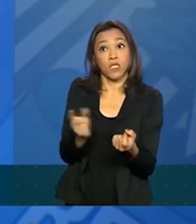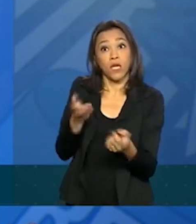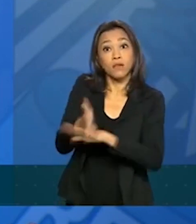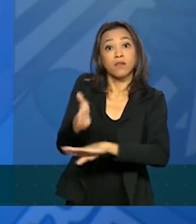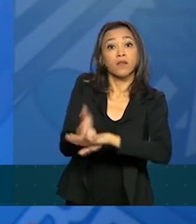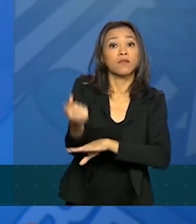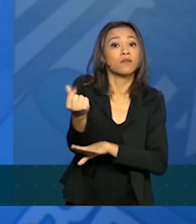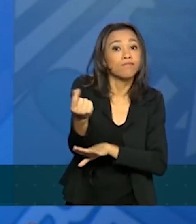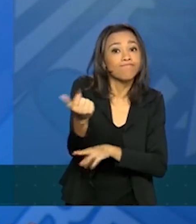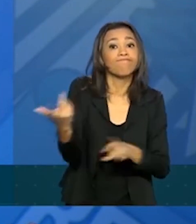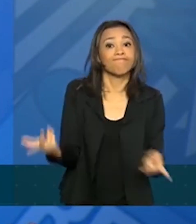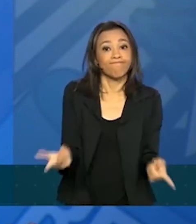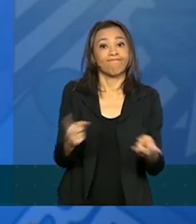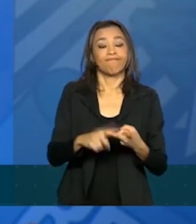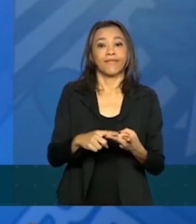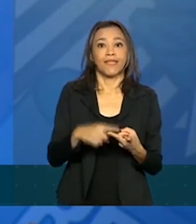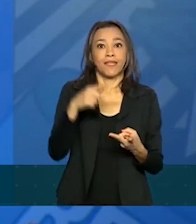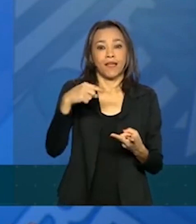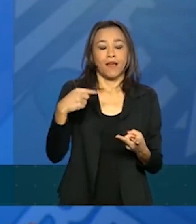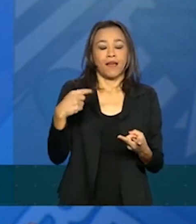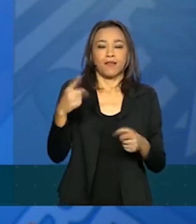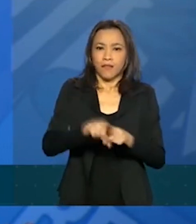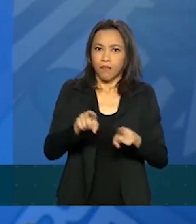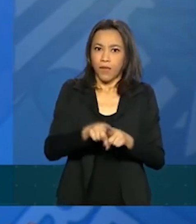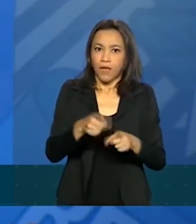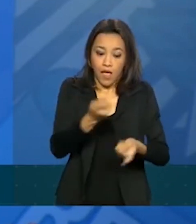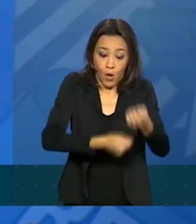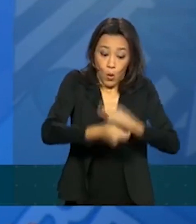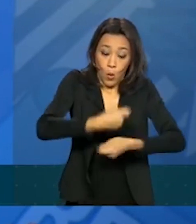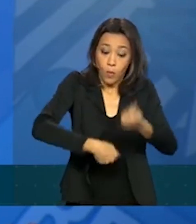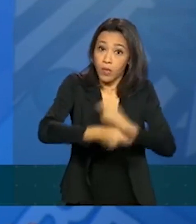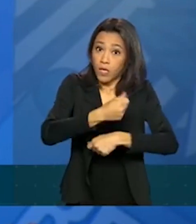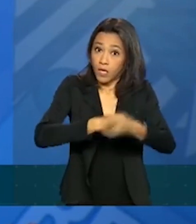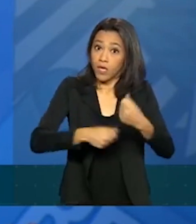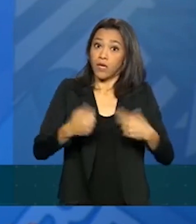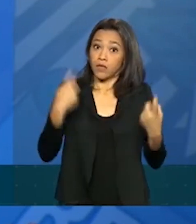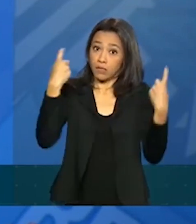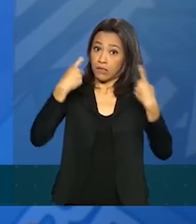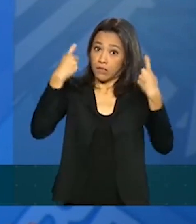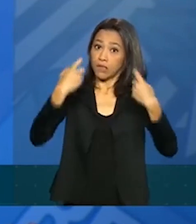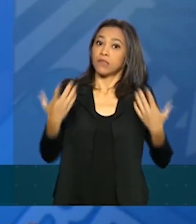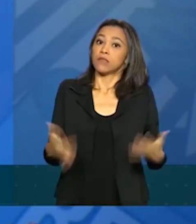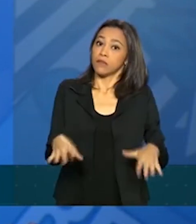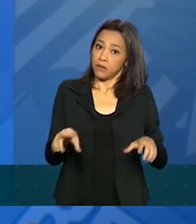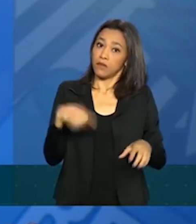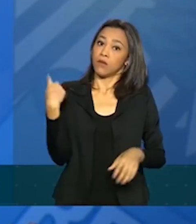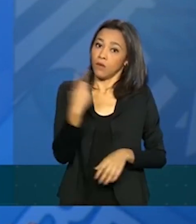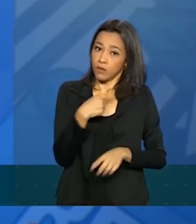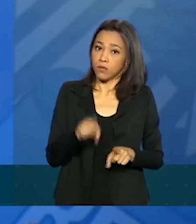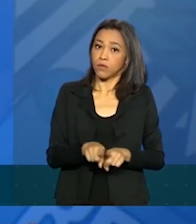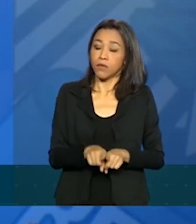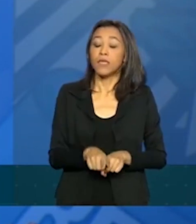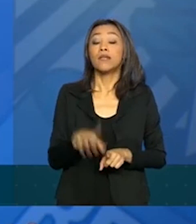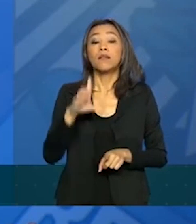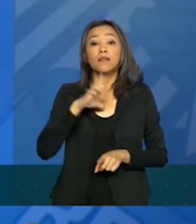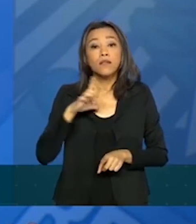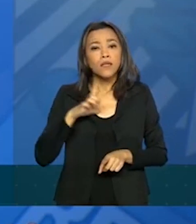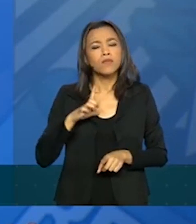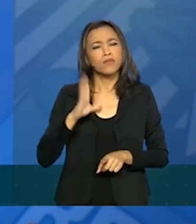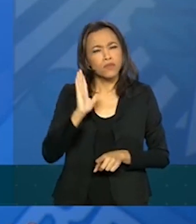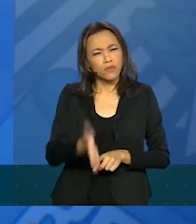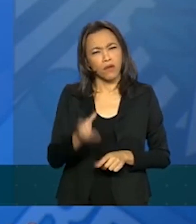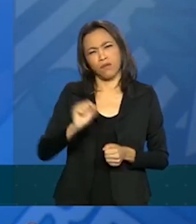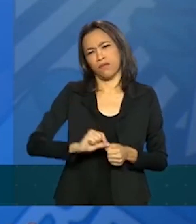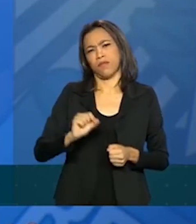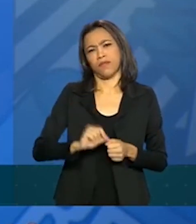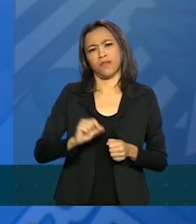preocupamos com a saúde financeira e econômica, porque é a primeira e a segunda onda, como o ministro Paulo Guedes fala, e temos feito isso